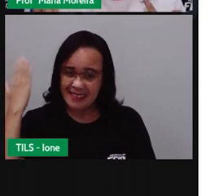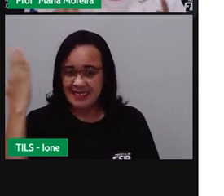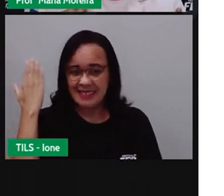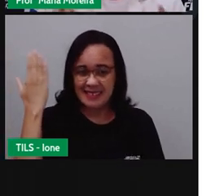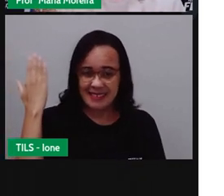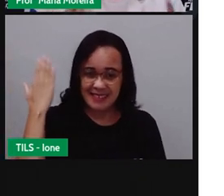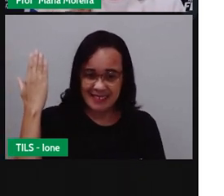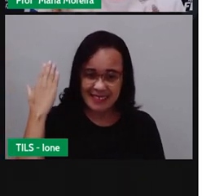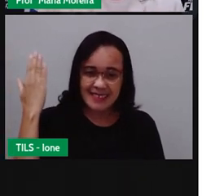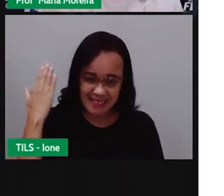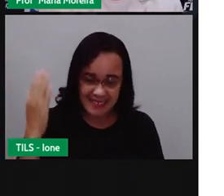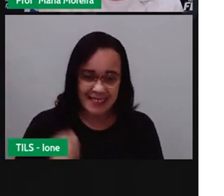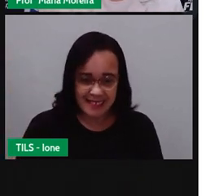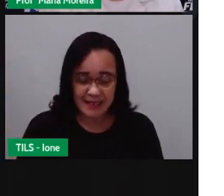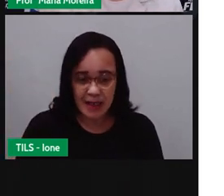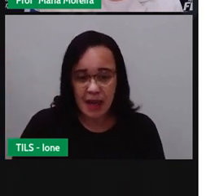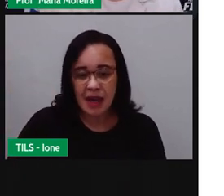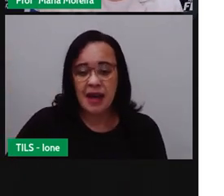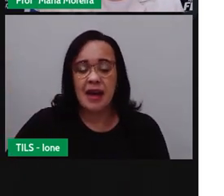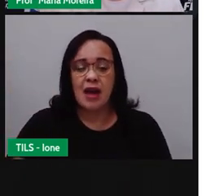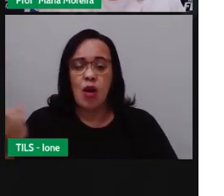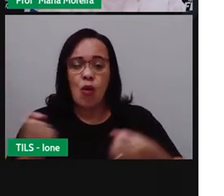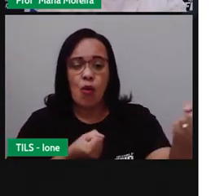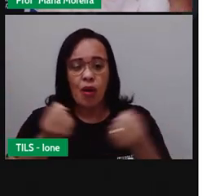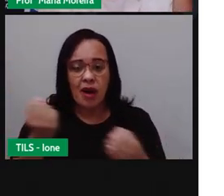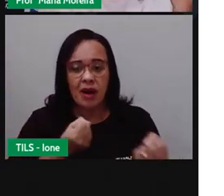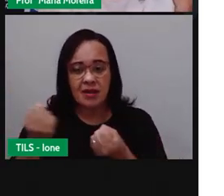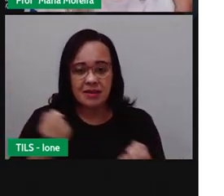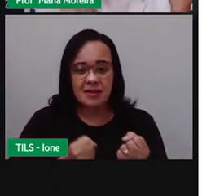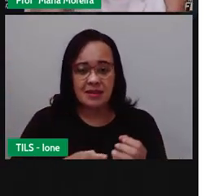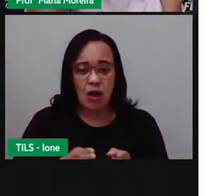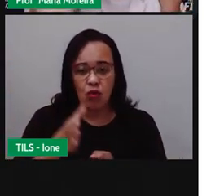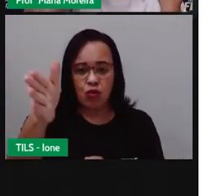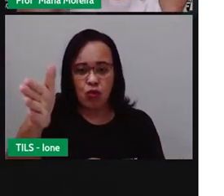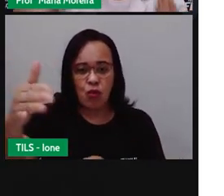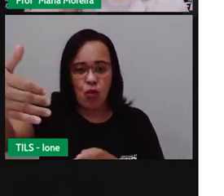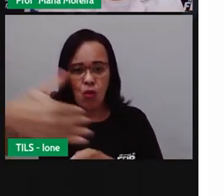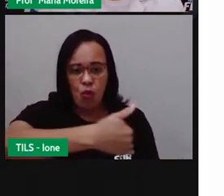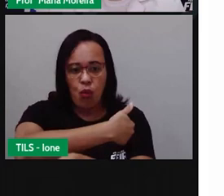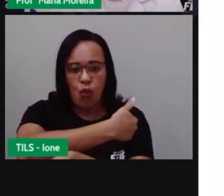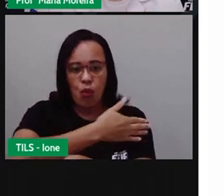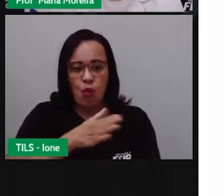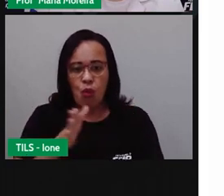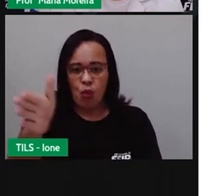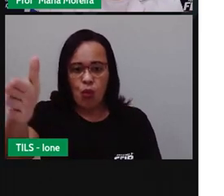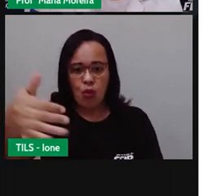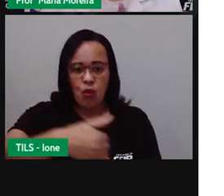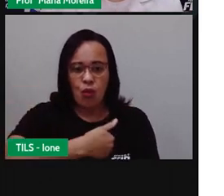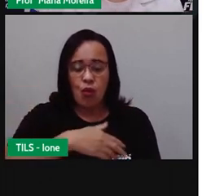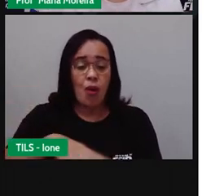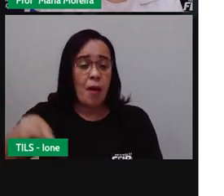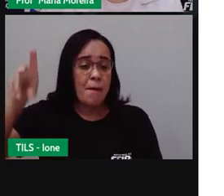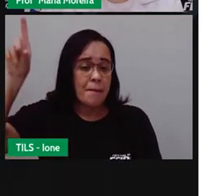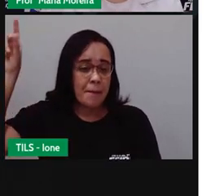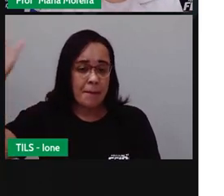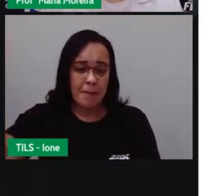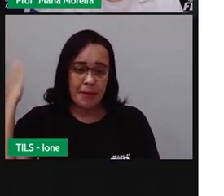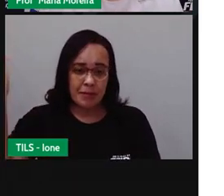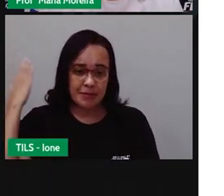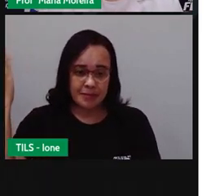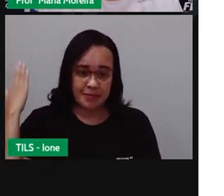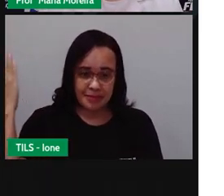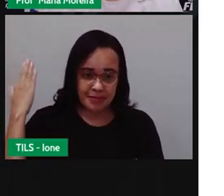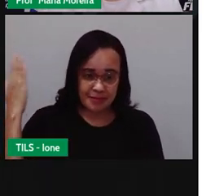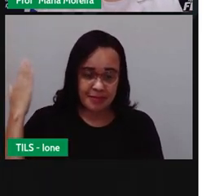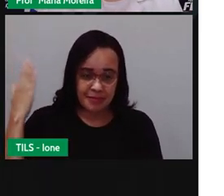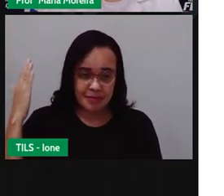andavam o quê? Em duas vias. Isso você podia tanto subir como descer. E agora só tem um sentido a via da